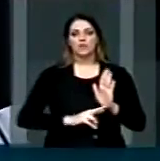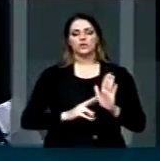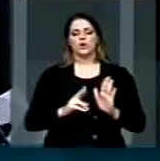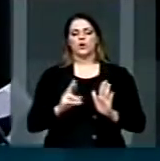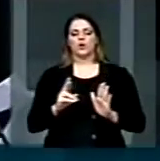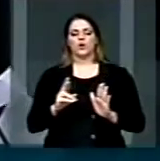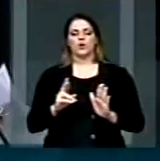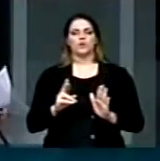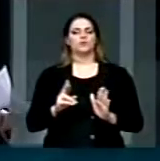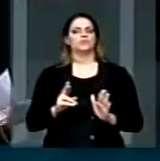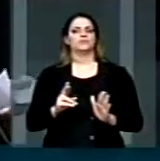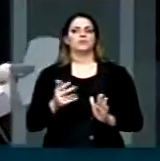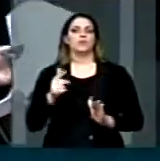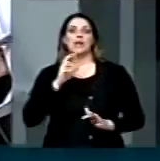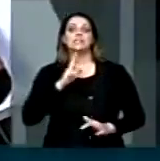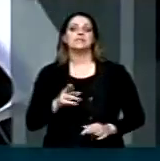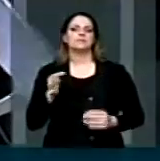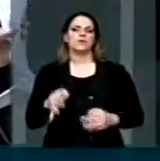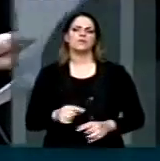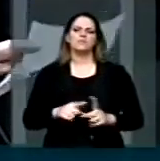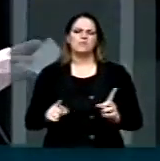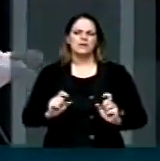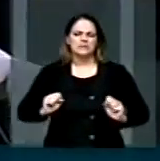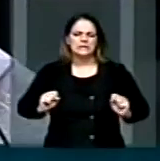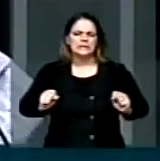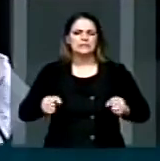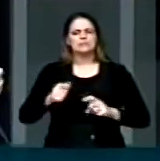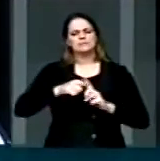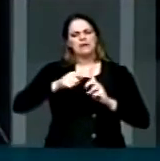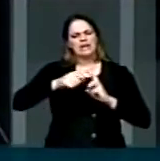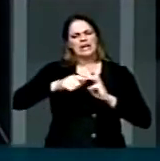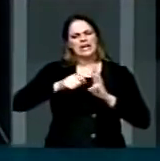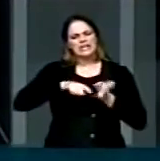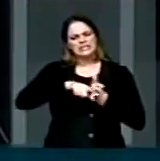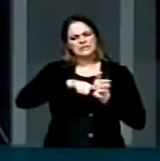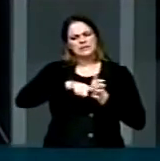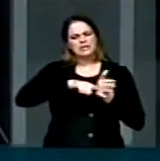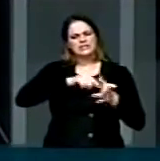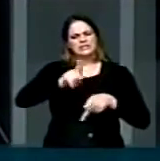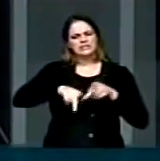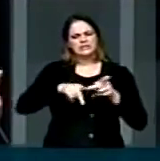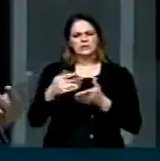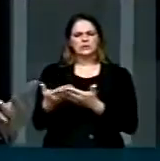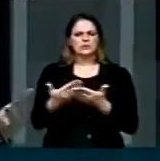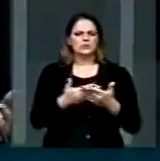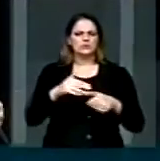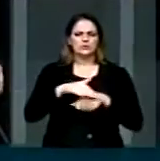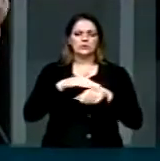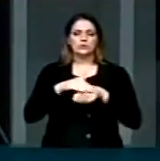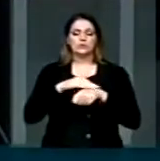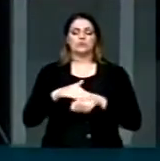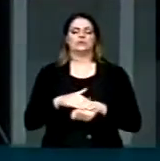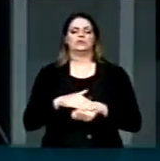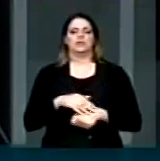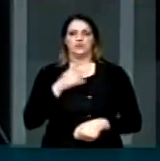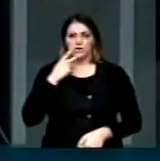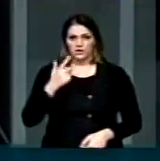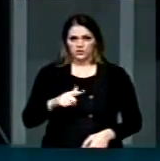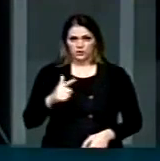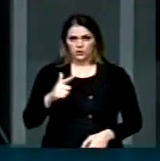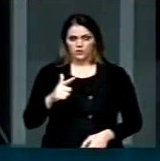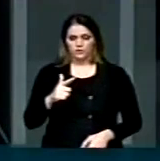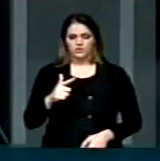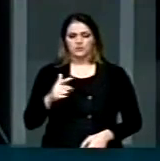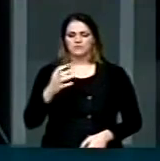mas missão cumprida. Foram meses e meses de pesquisa, de audiências públicas e de estudos. E, deixa eu repetir aqui, na parte que me